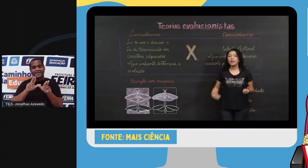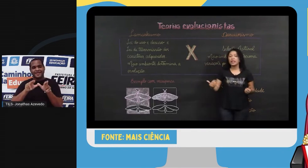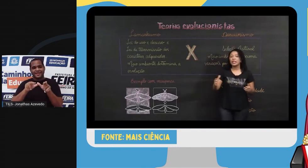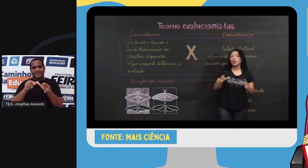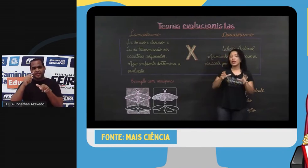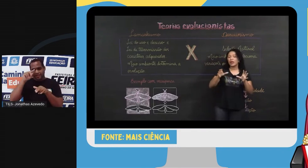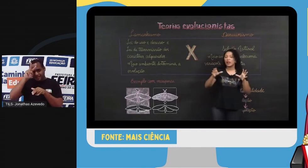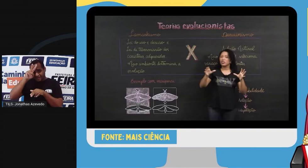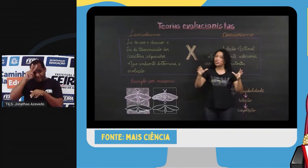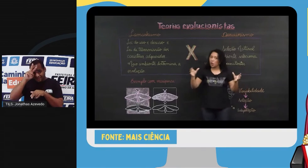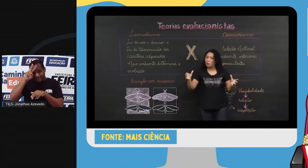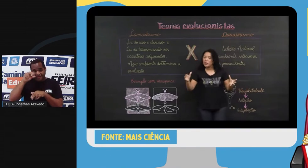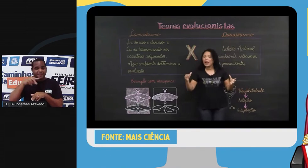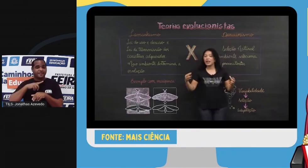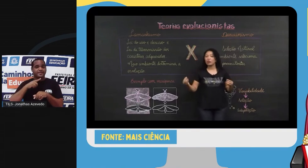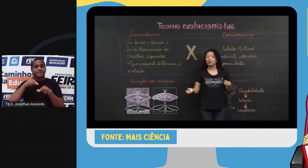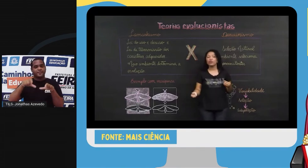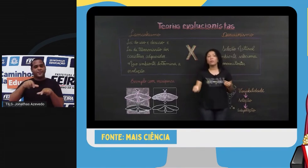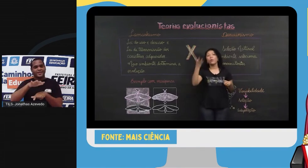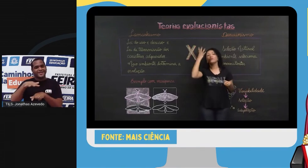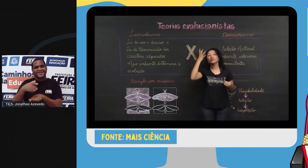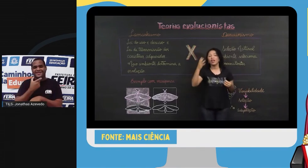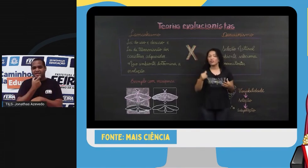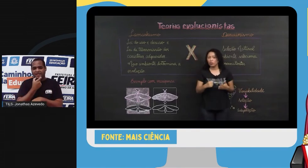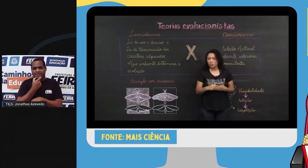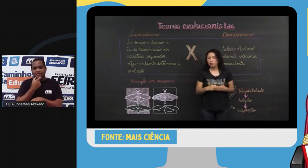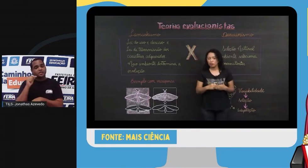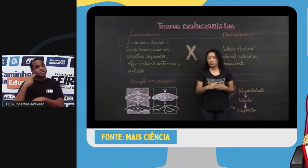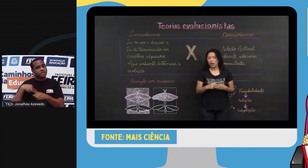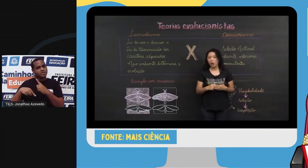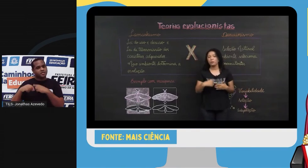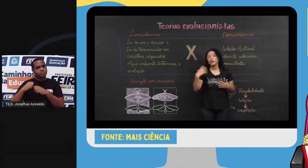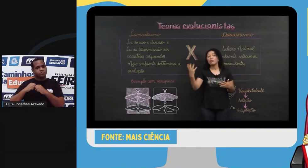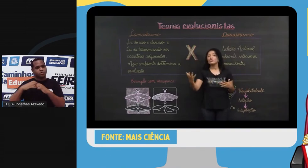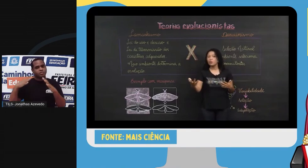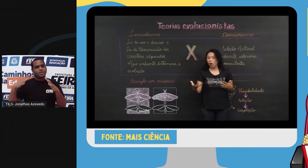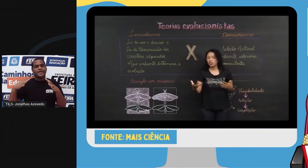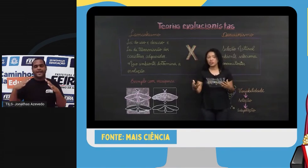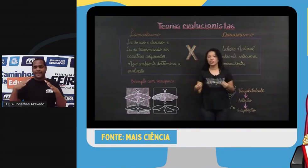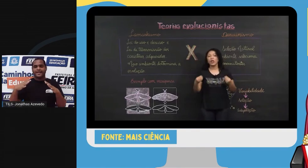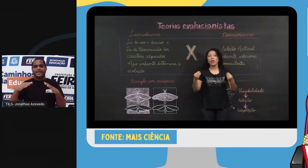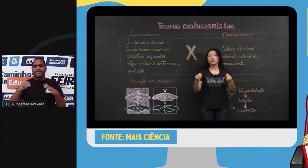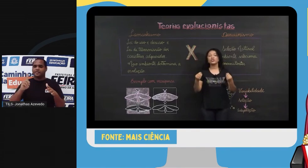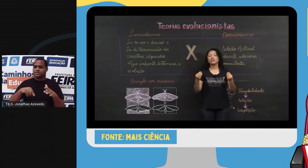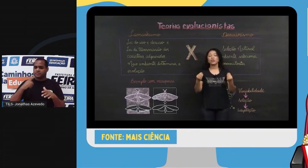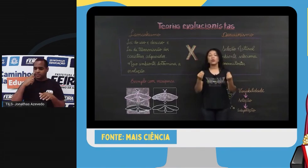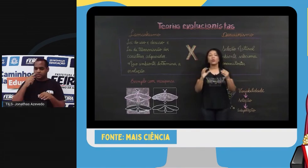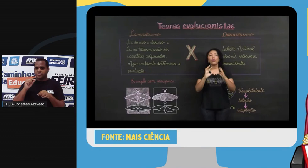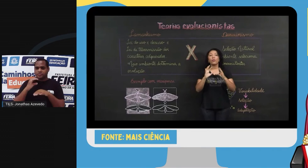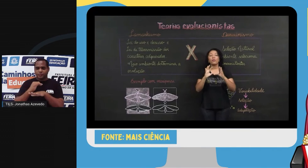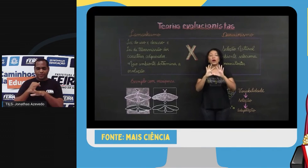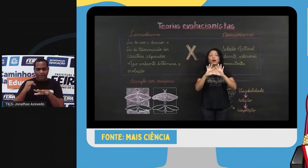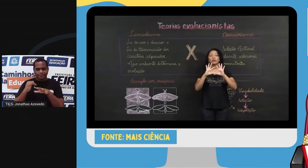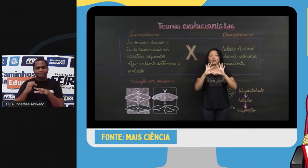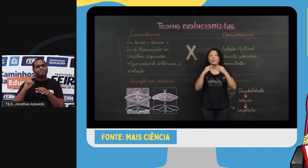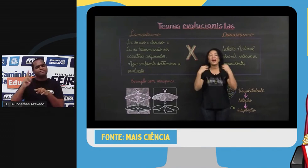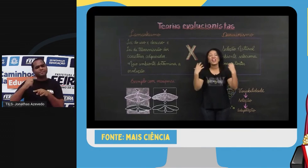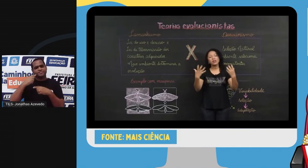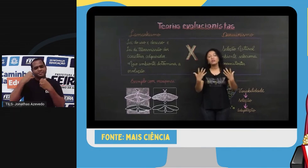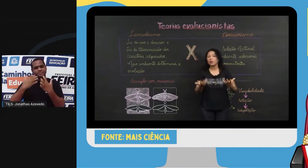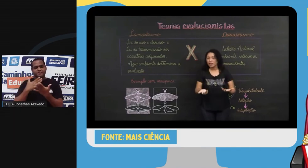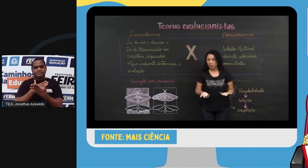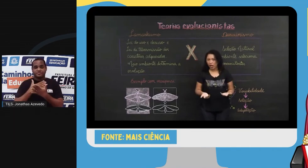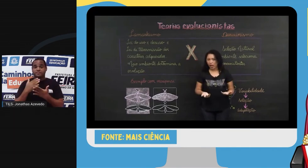observava-se que naquela região, ali onde houve o boom da Revolução Industrial, os bosques, eles tinham uma